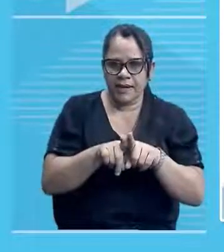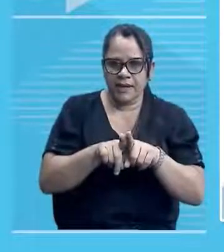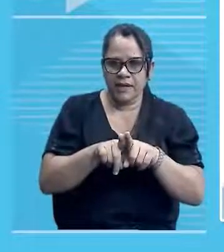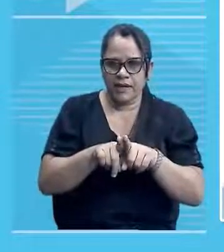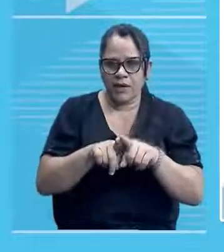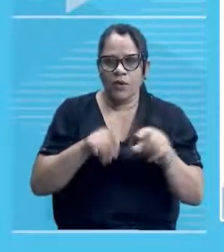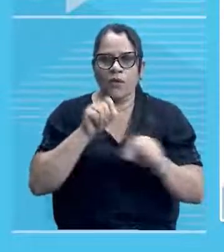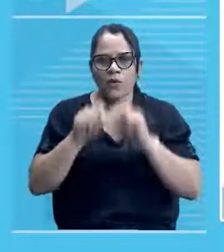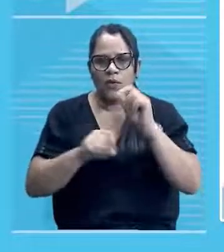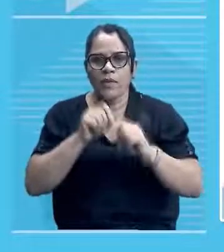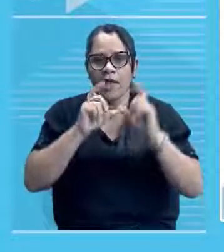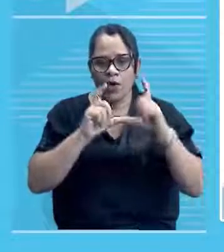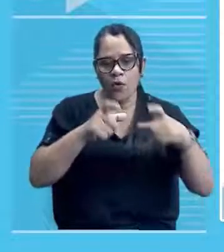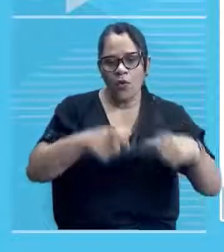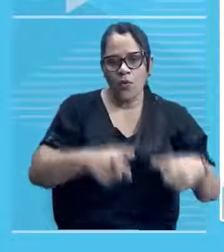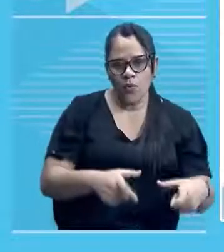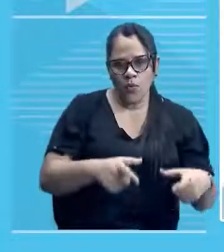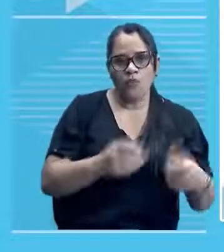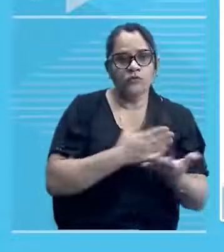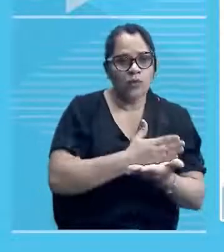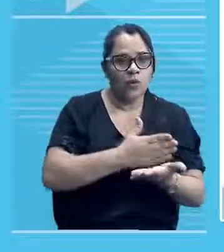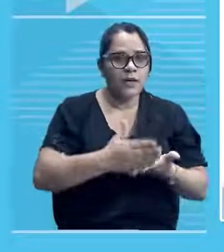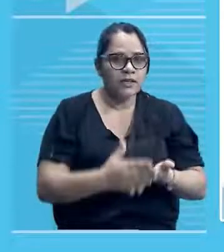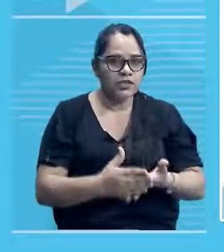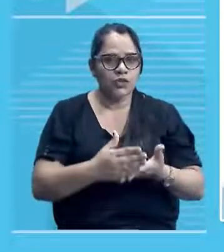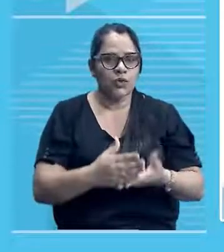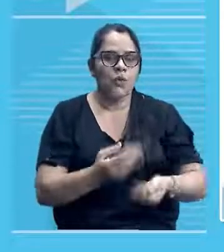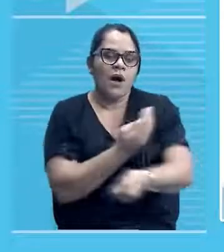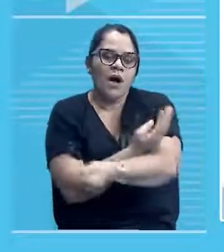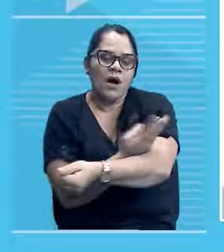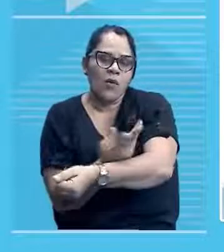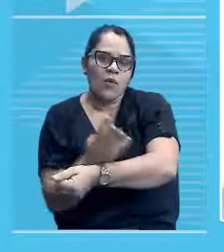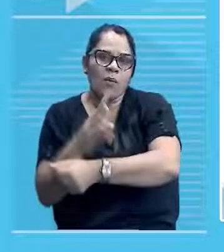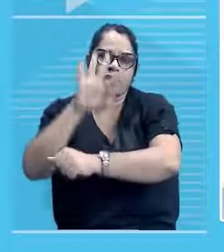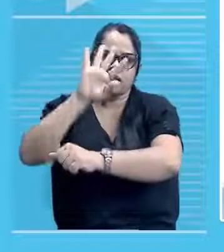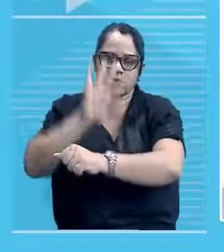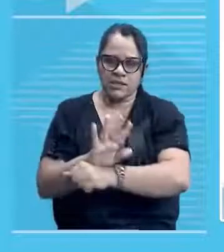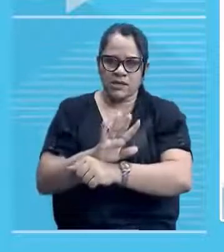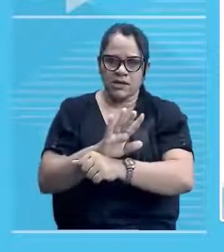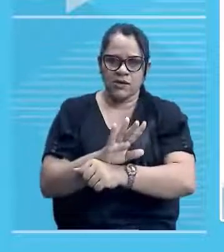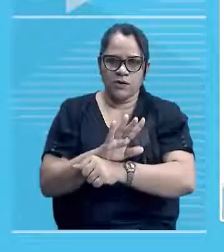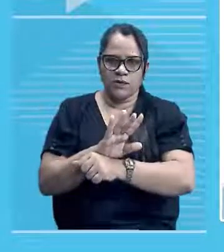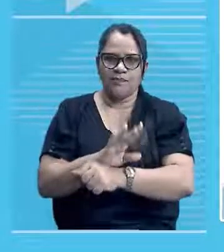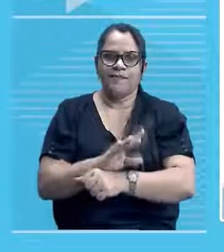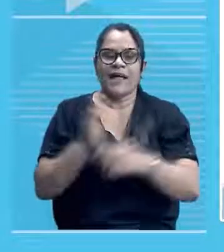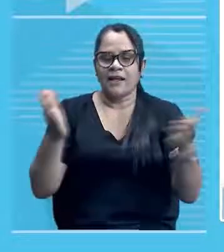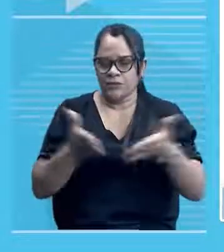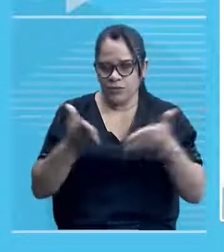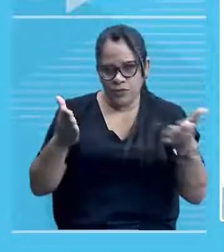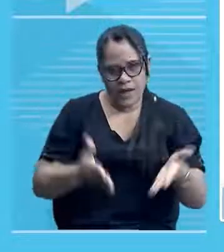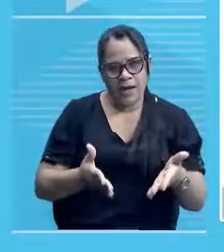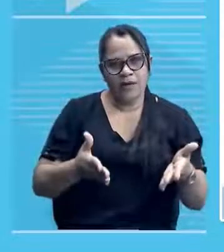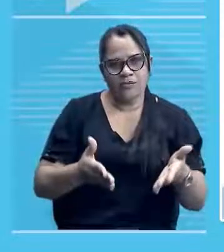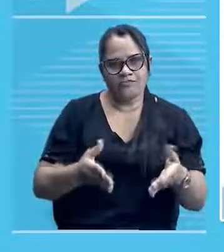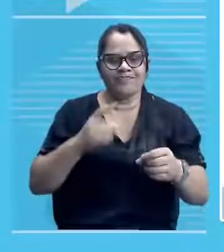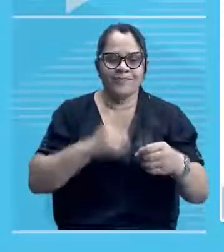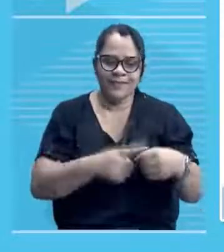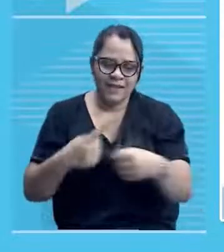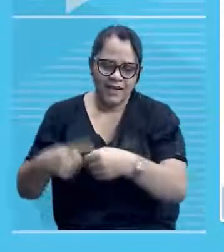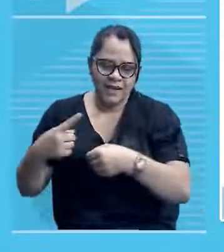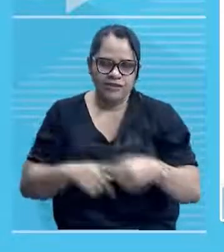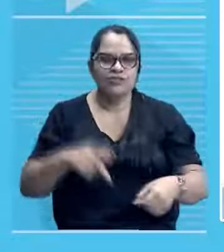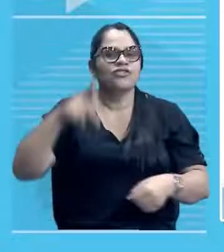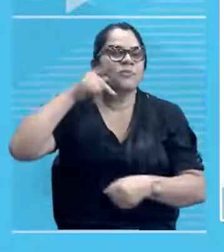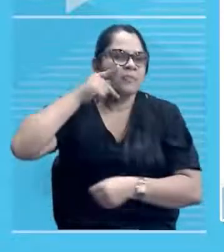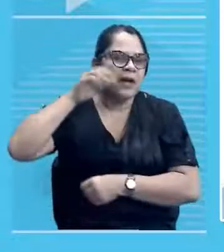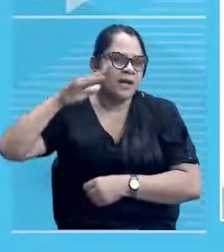onde se propagou a urbanização da atual cidade Parnaíba. Então, veja a importância dessa área, né? Então,